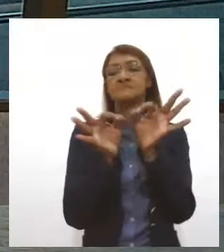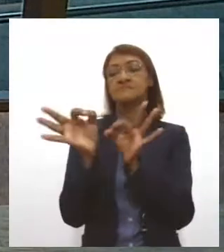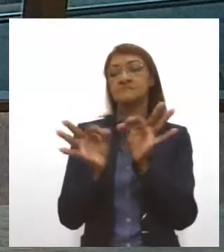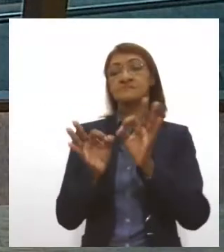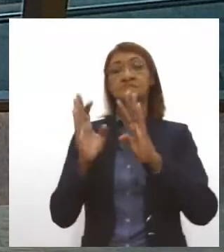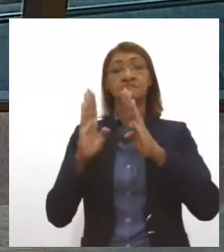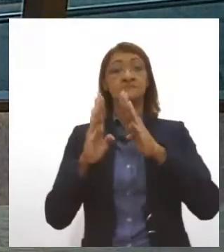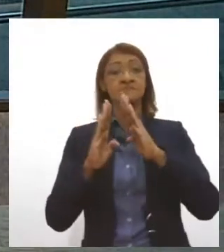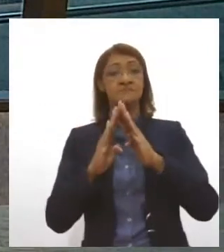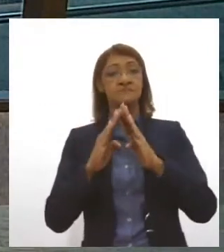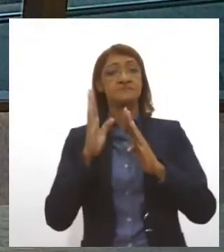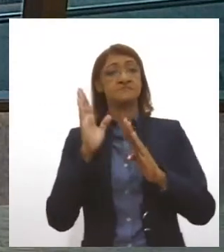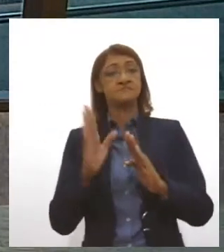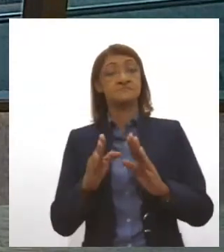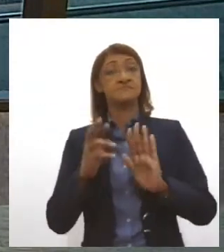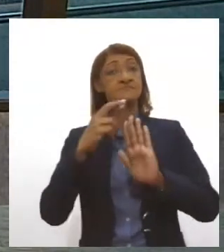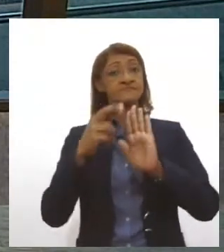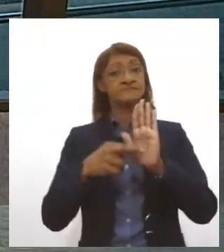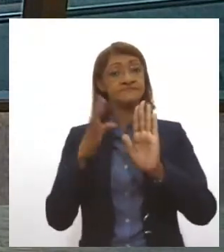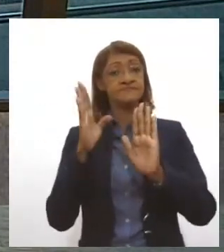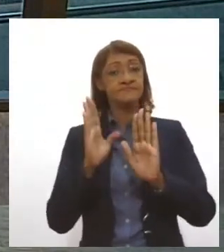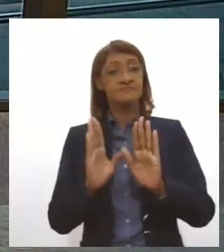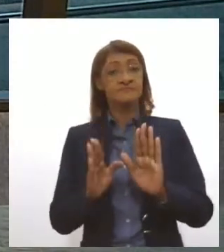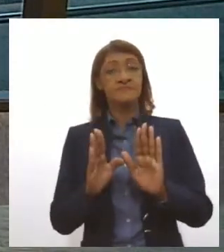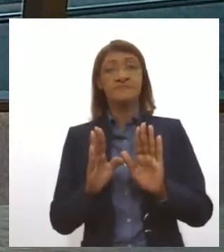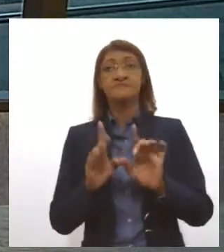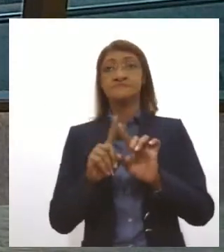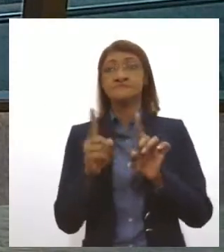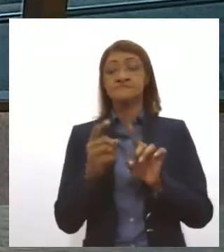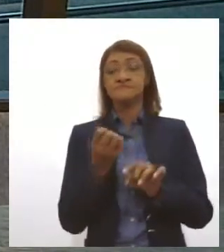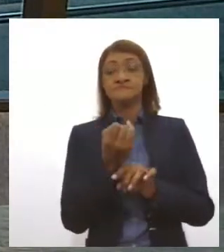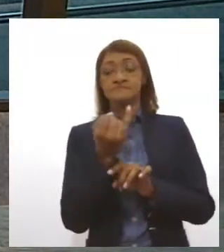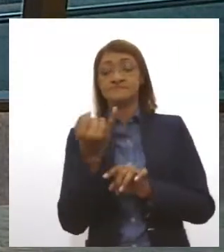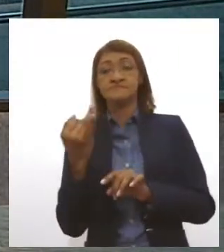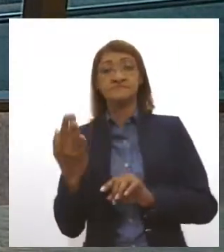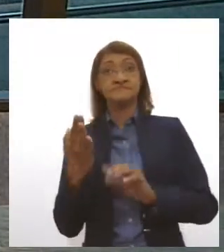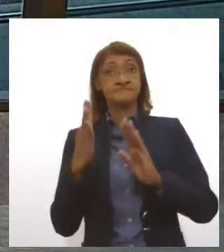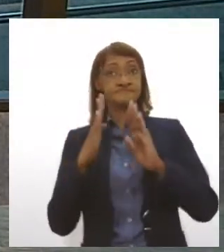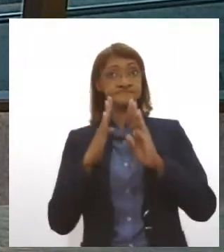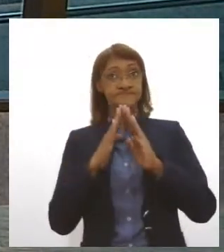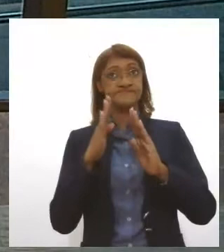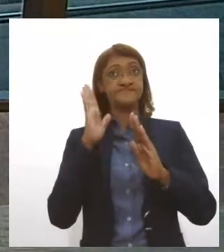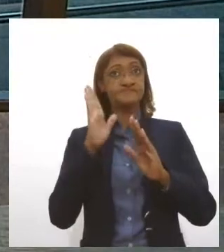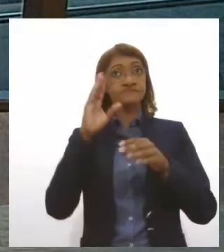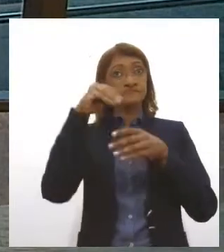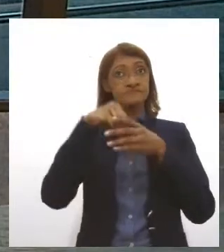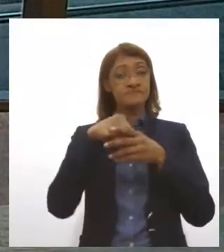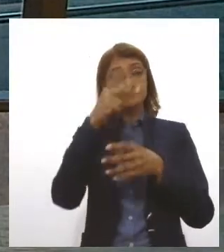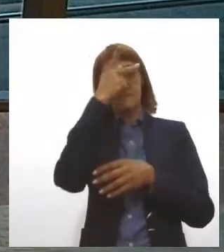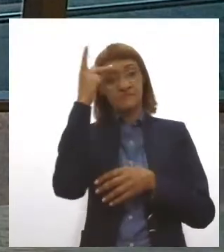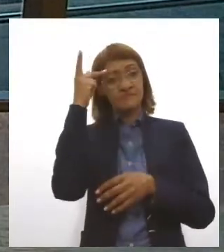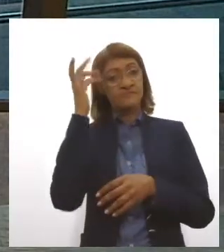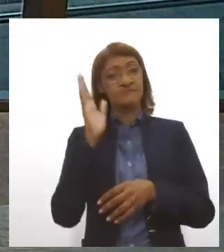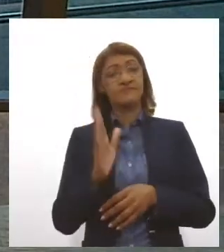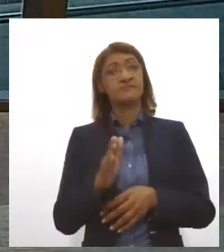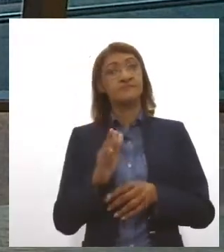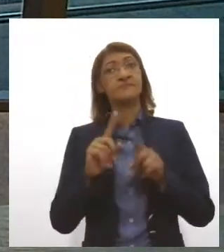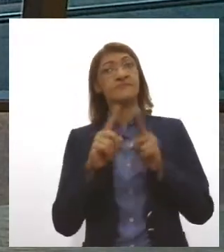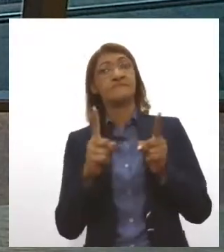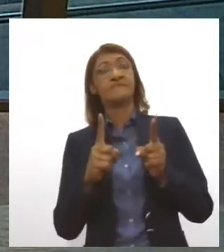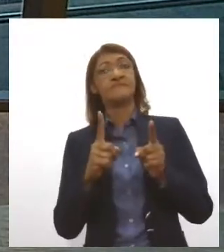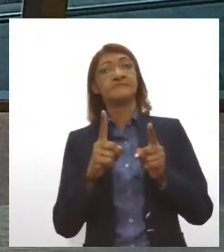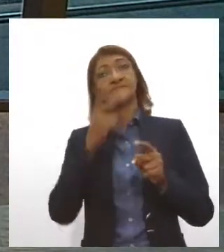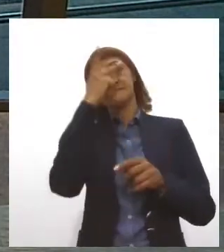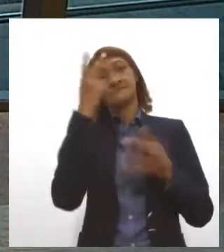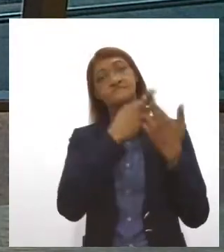mesmo com as recomendações sanitárias que limitam a quantidade de pessoas em ambientes fechados, os comerciantes esperam um bom volume de vendas.